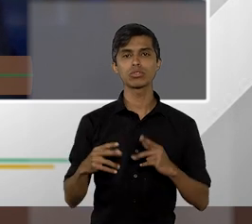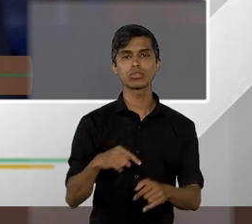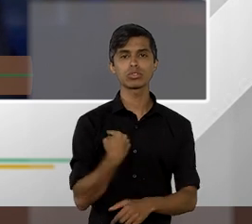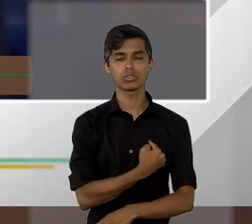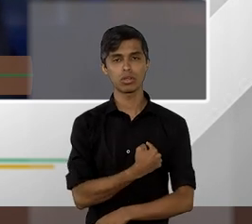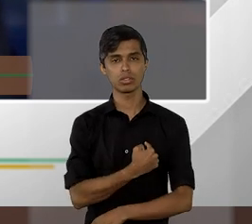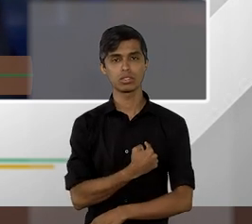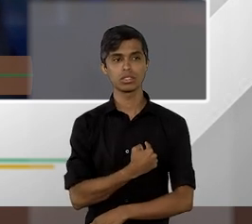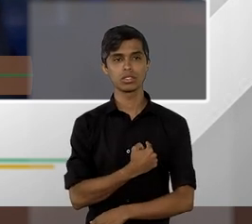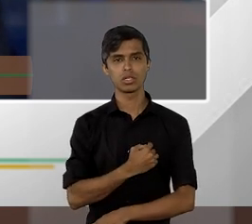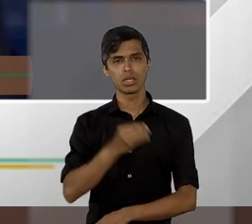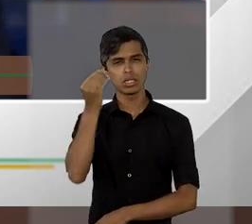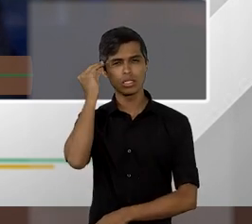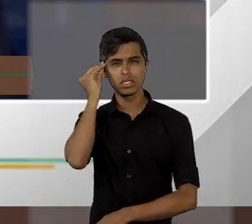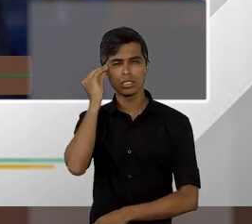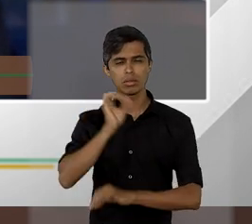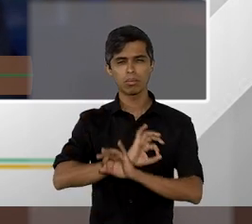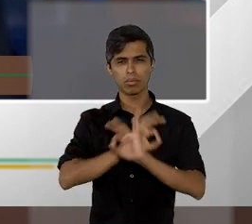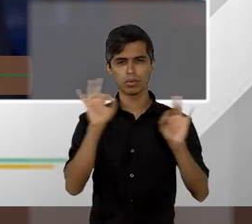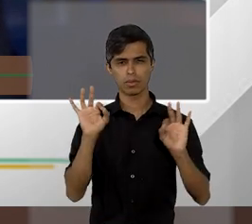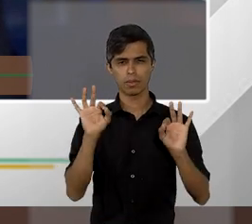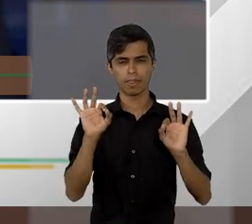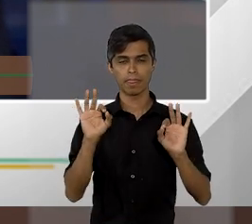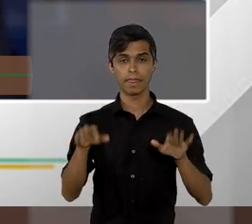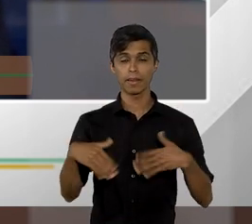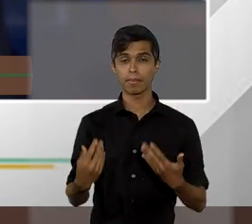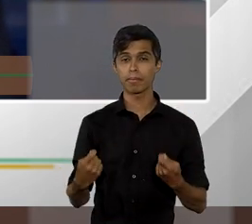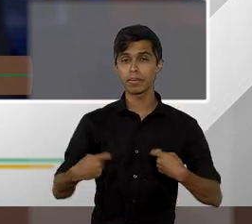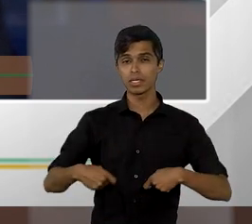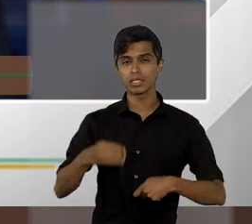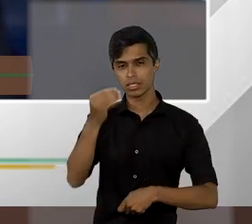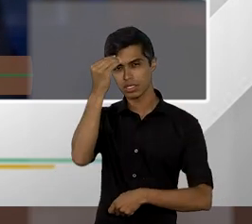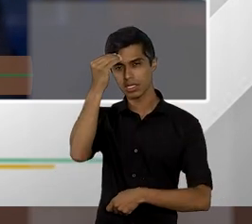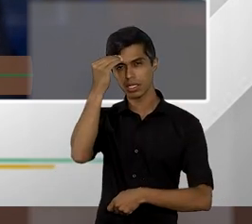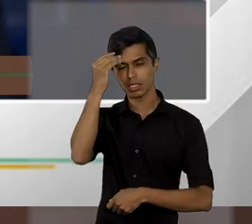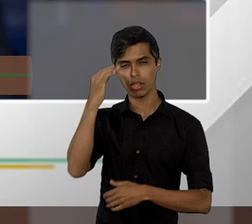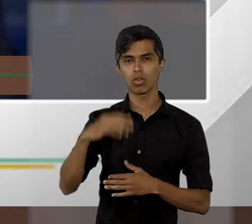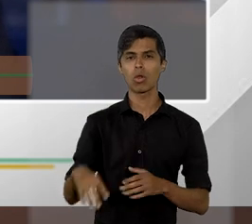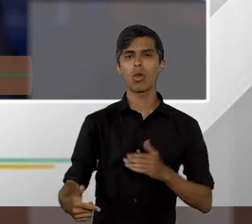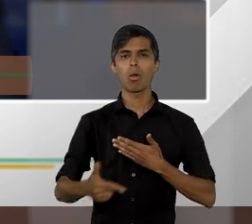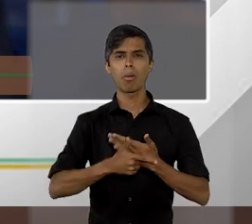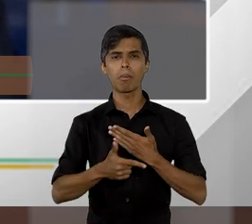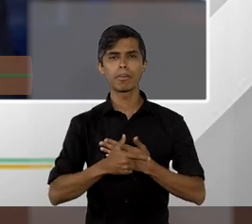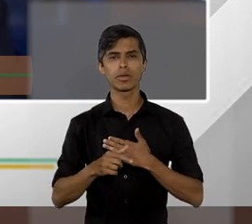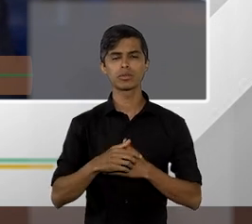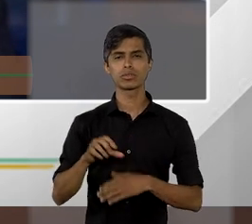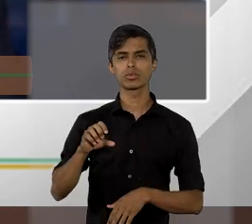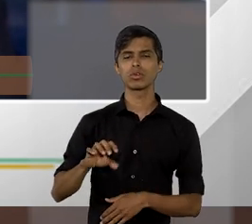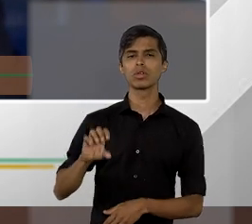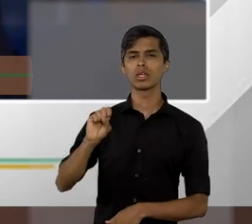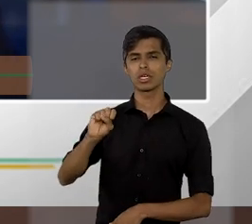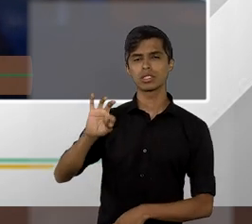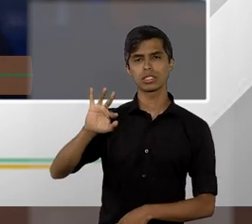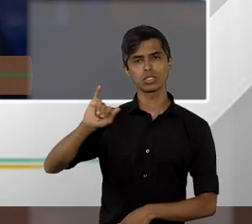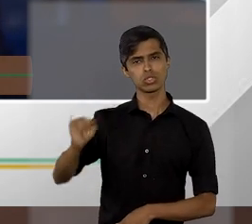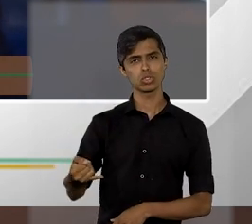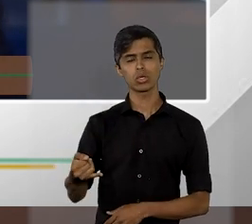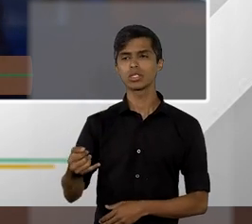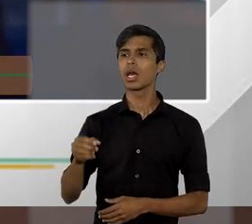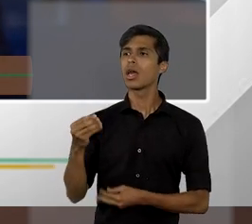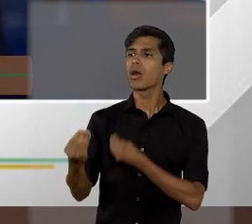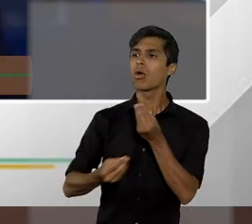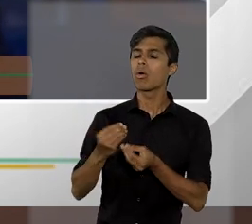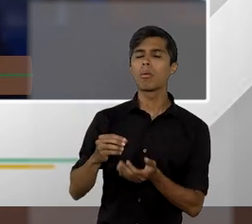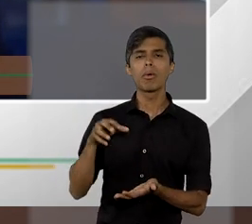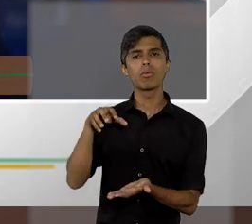uma melhor compreensão. Nós temos que entender efetivamente o papel do Superior Tribunal de Justiça, como, disse o professor Paulo, como essa